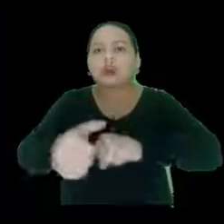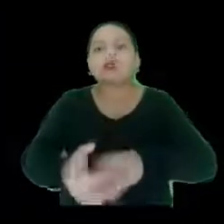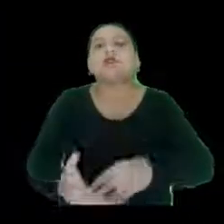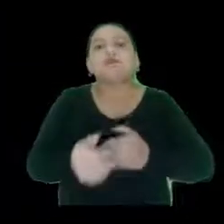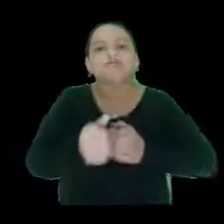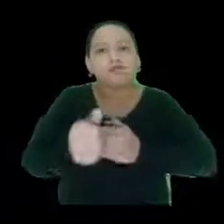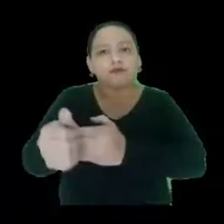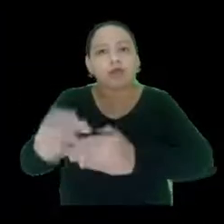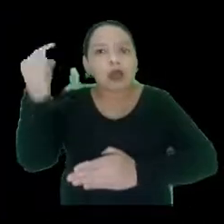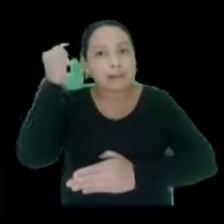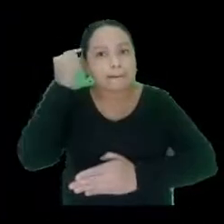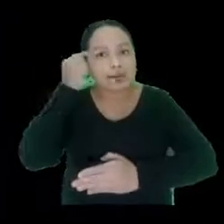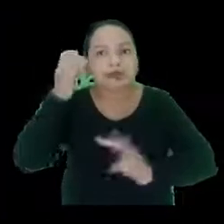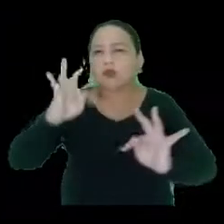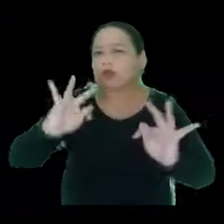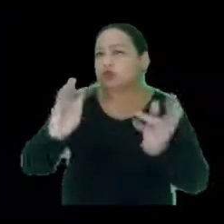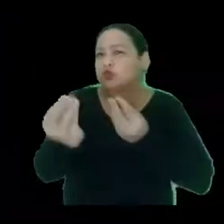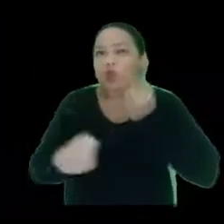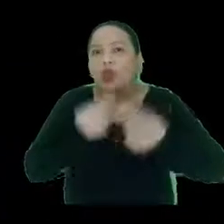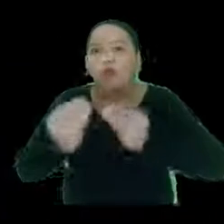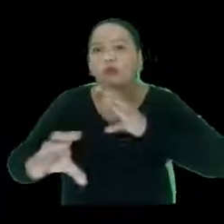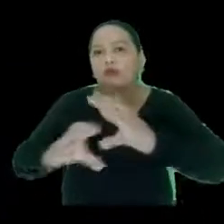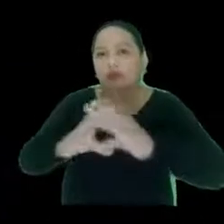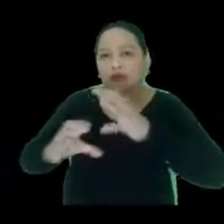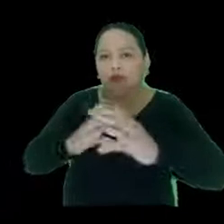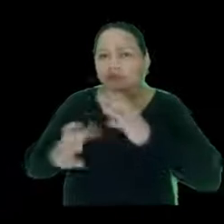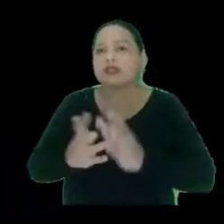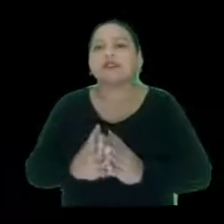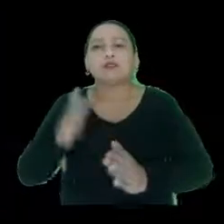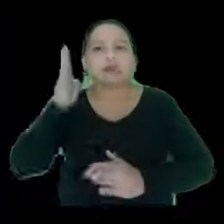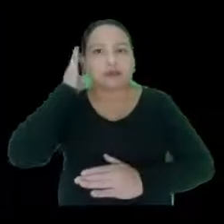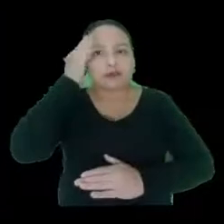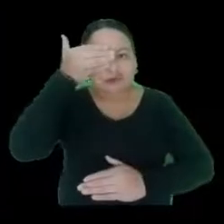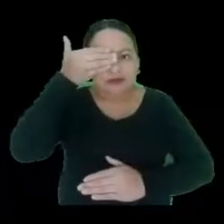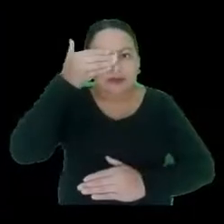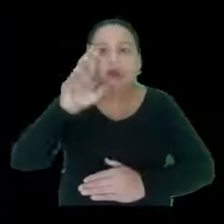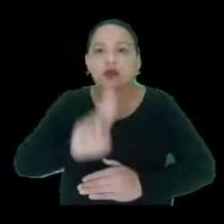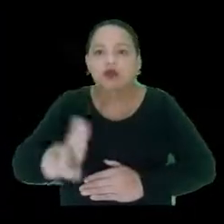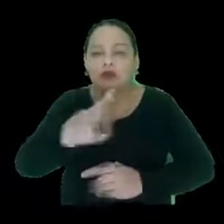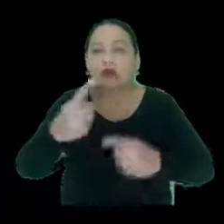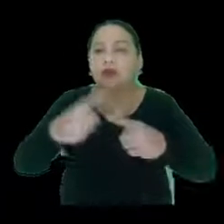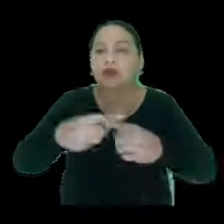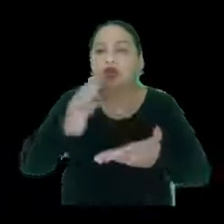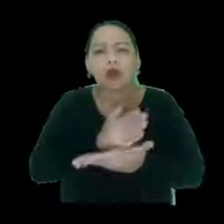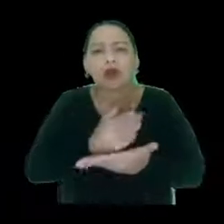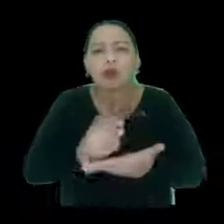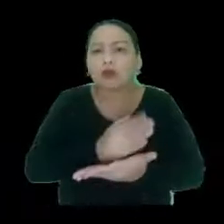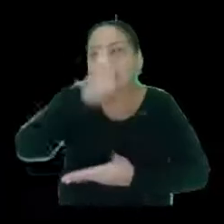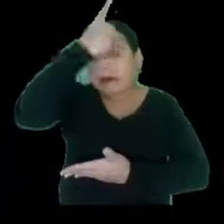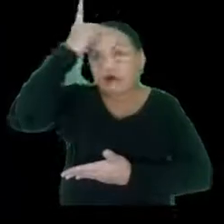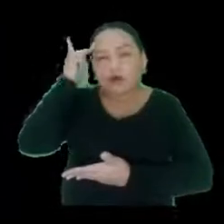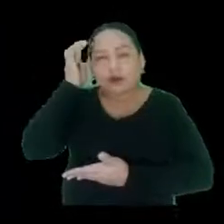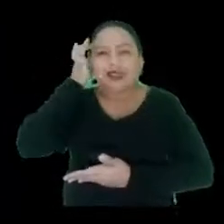guia-intérprete, pensando em todas as formas de comunicação que eu apresentei. Porque a maioria das pessoas